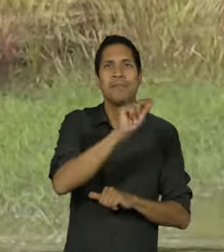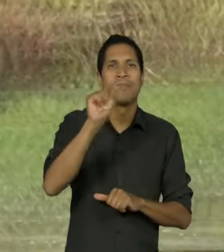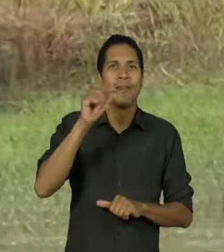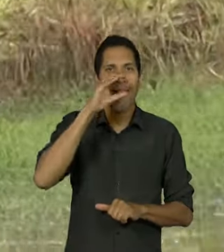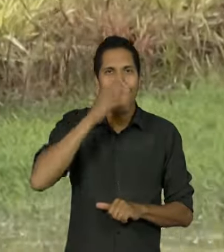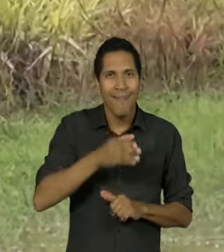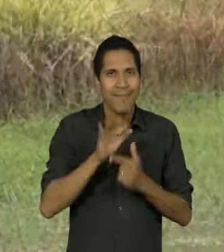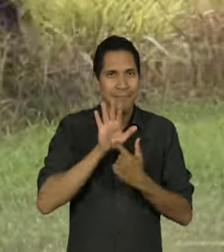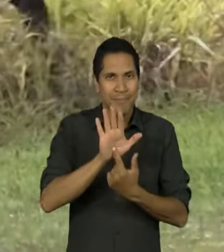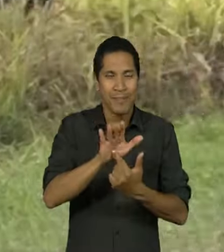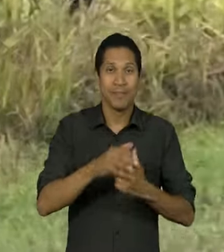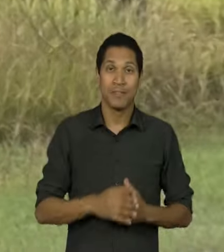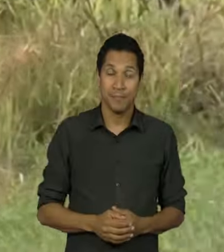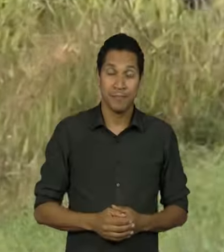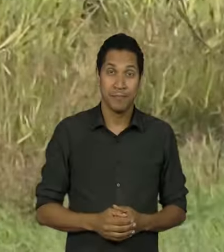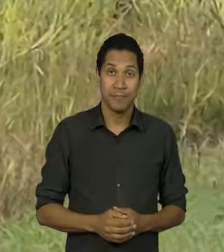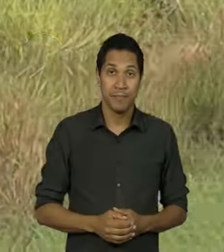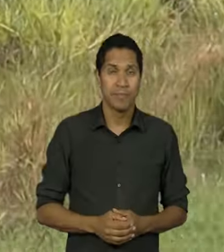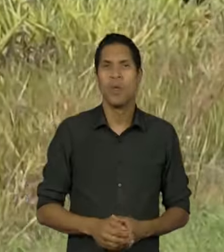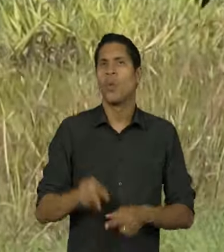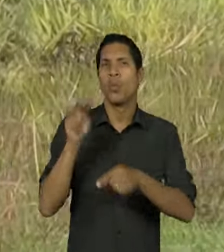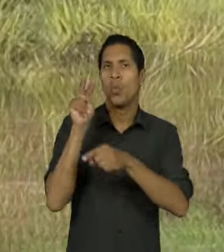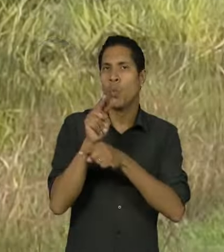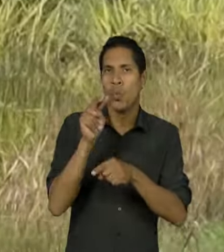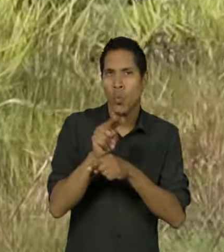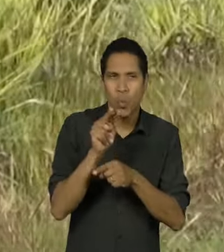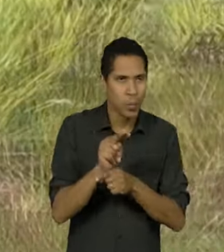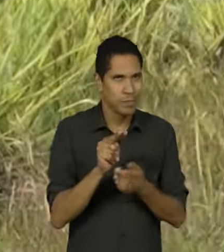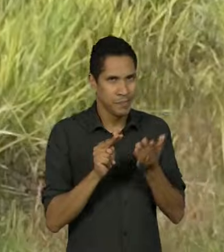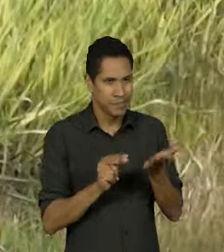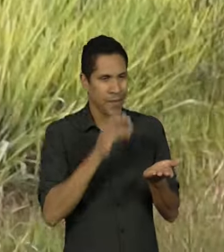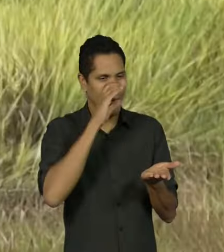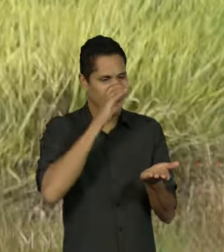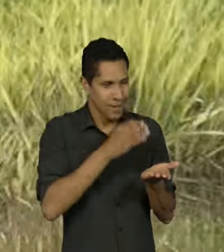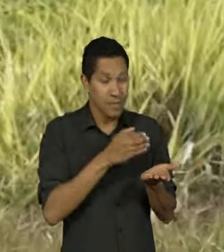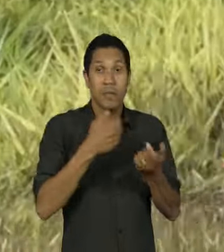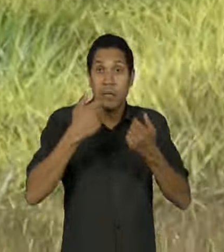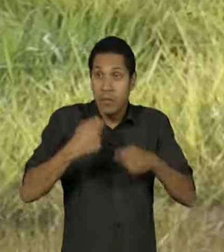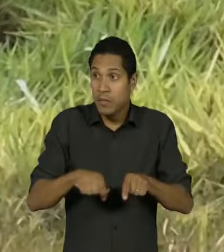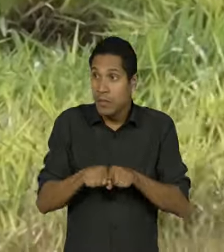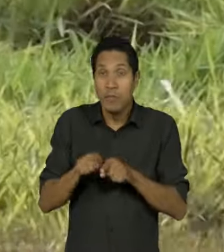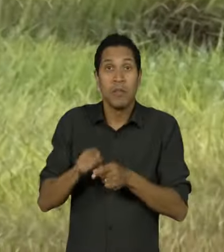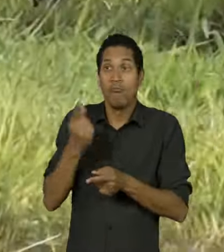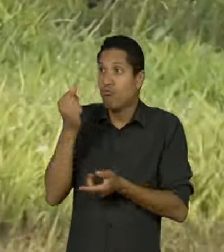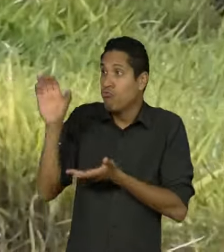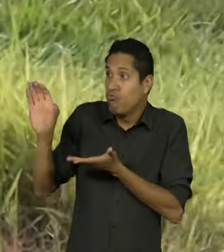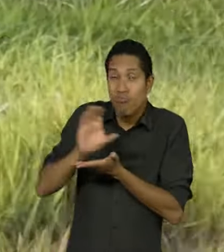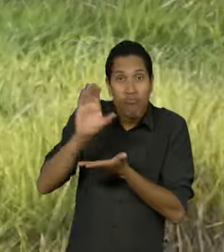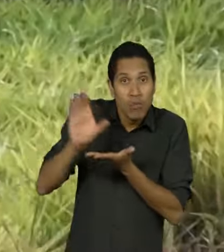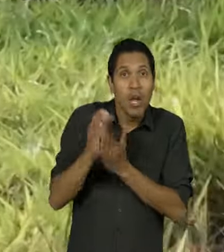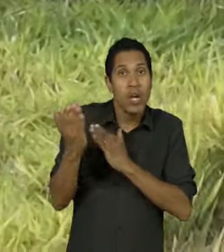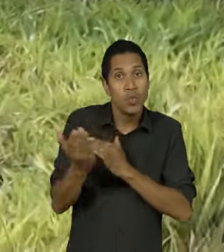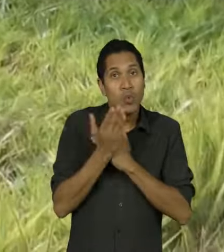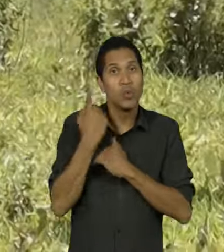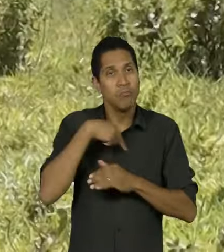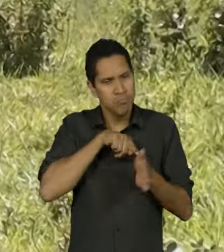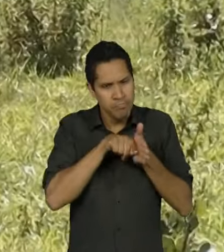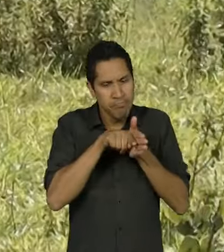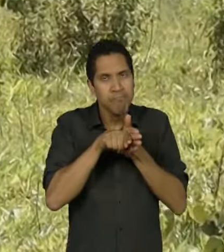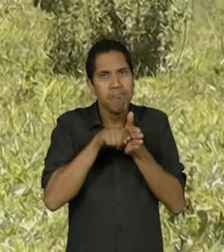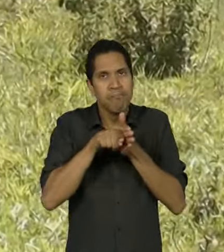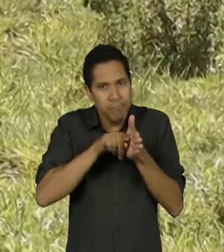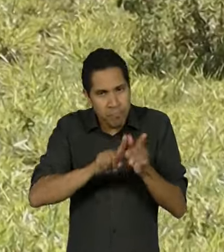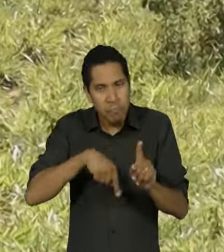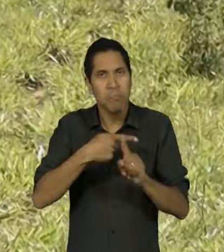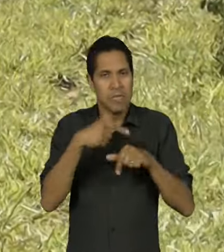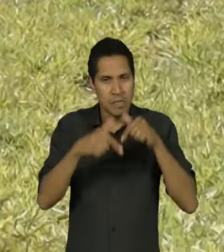para a Patrícia Médici preservar a ANTA requer mais investimentos que viabilizem pesquisas científicas que vão